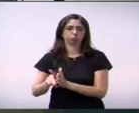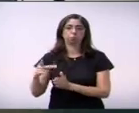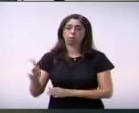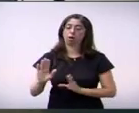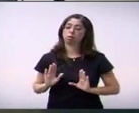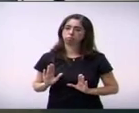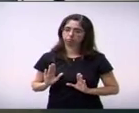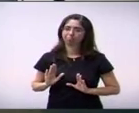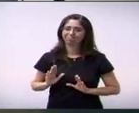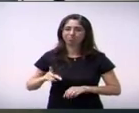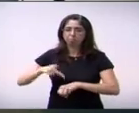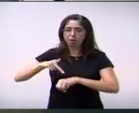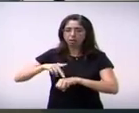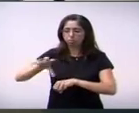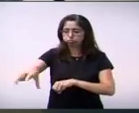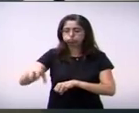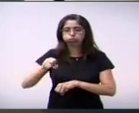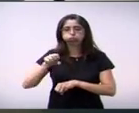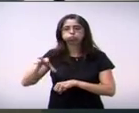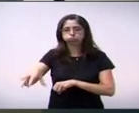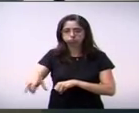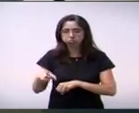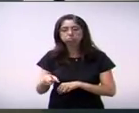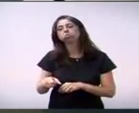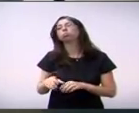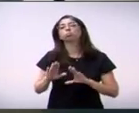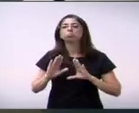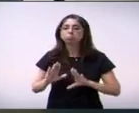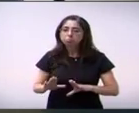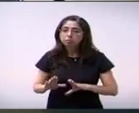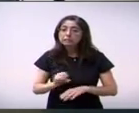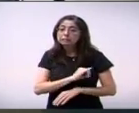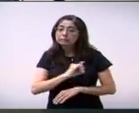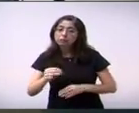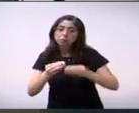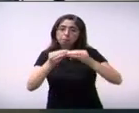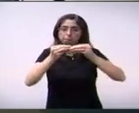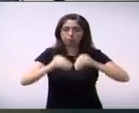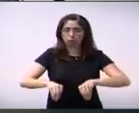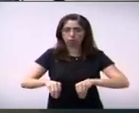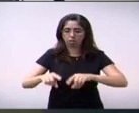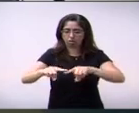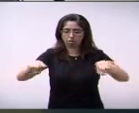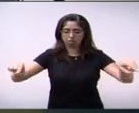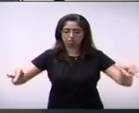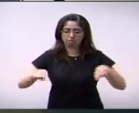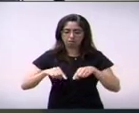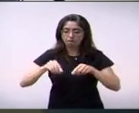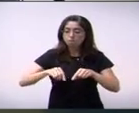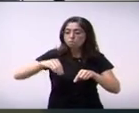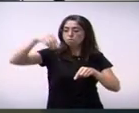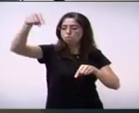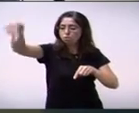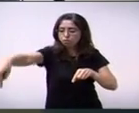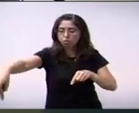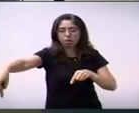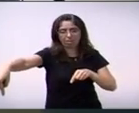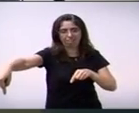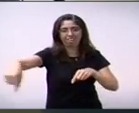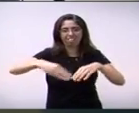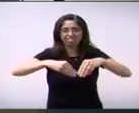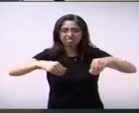todo e qualquer dano que eventualmente acontecer, fora do perímetro da lavra, é de